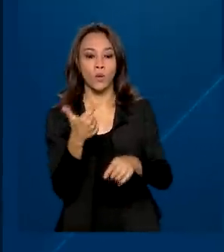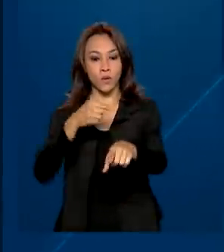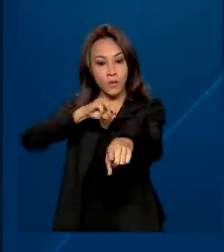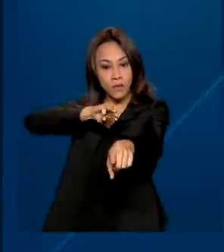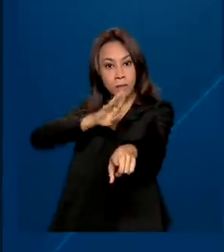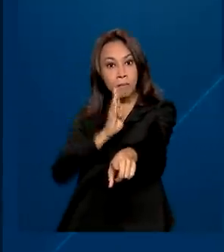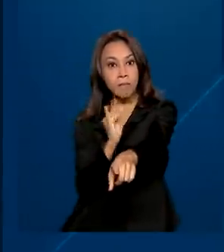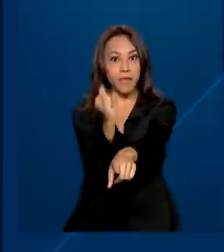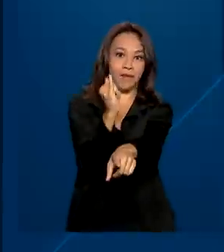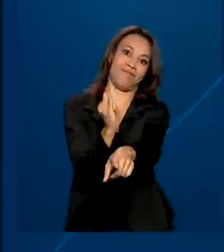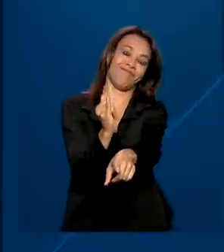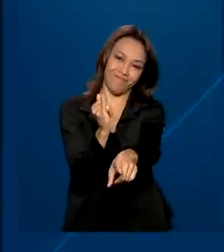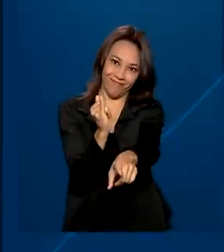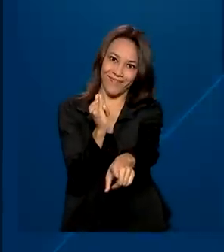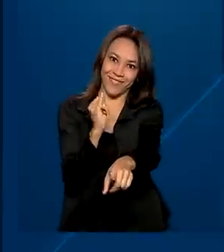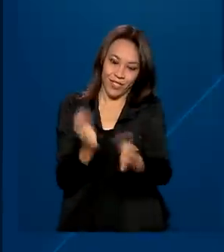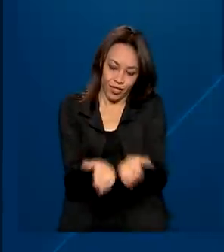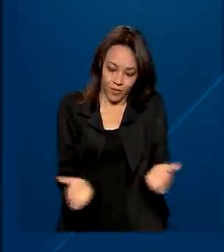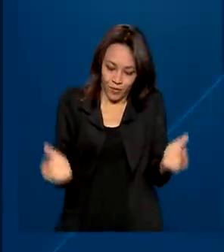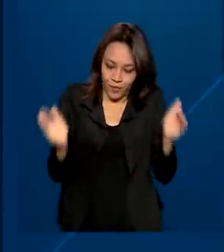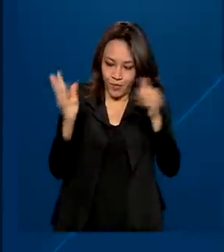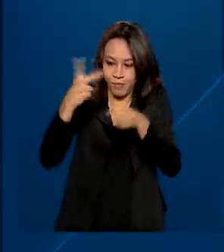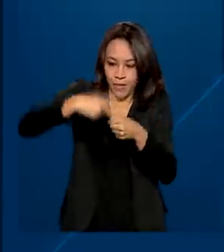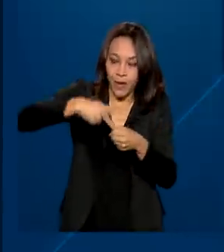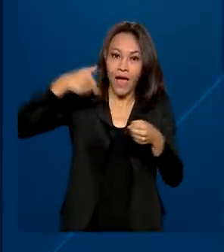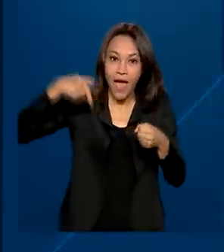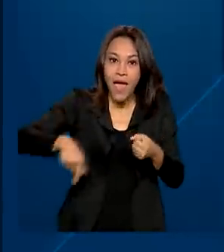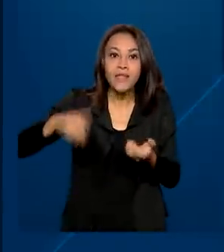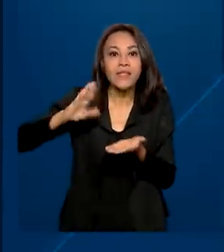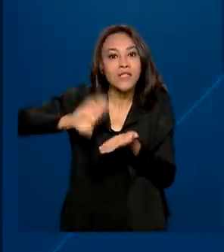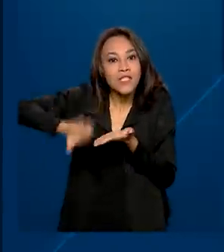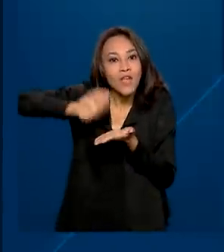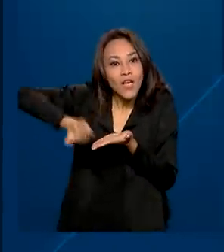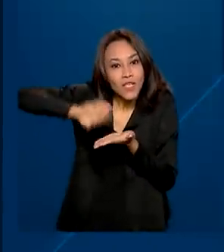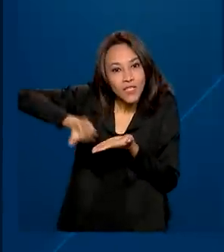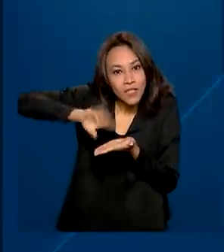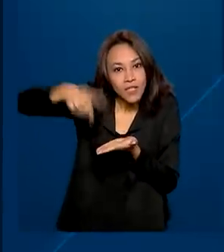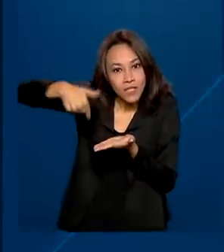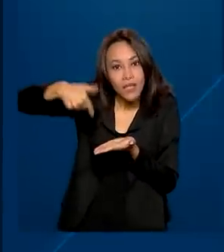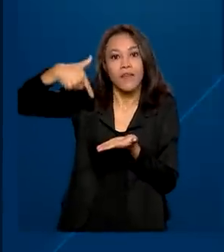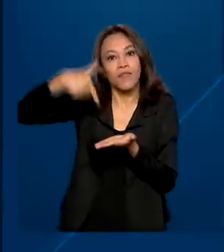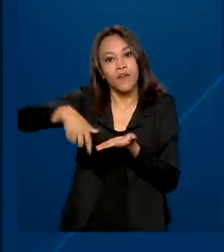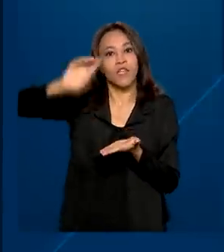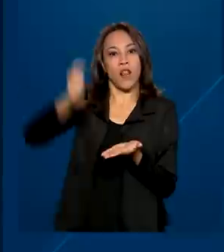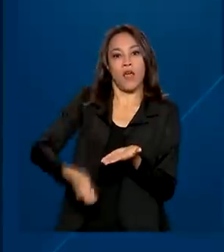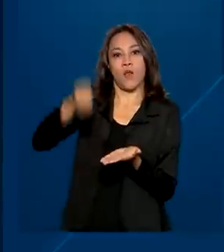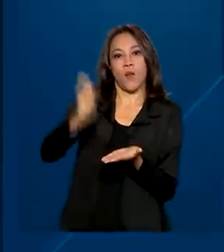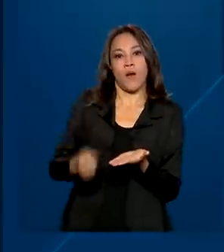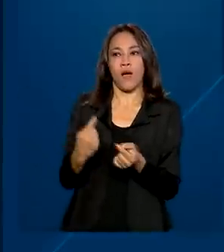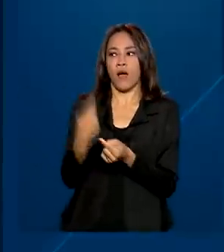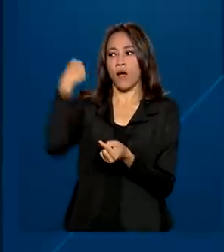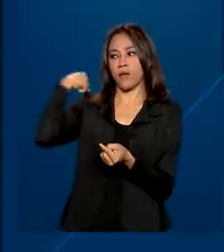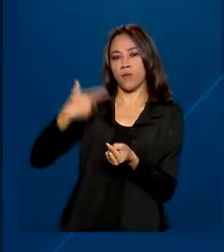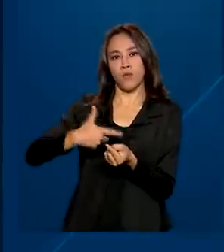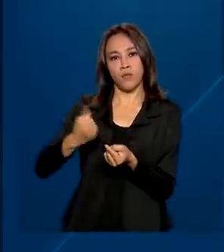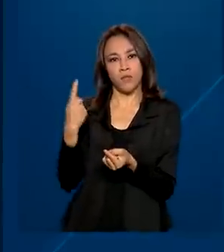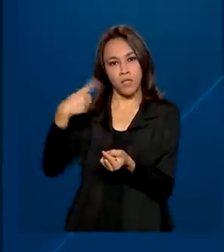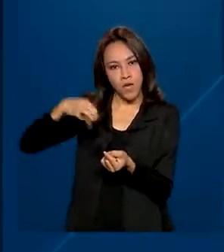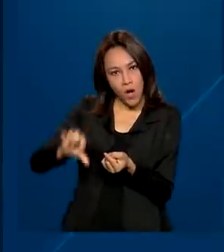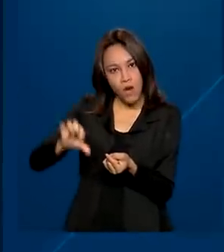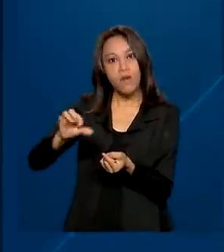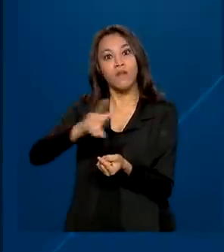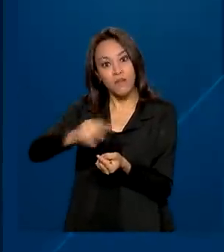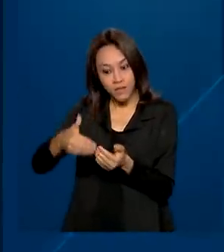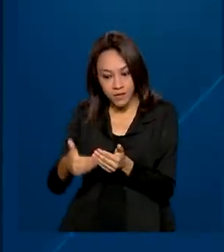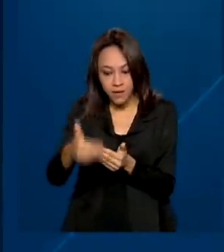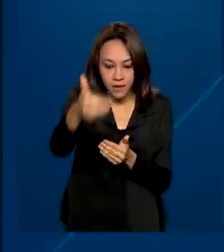quatro áreas. É justamente o excedente de petróleo nestes campos que foi leiloado em 2019 e vai